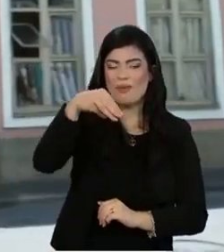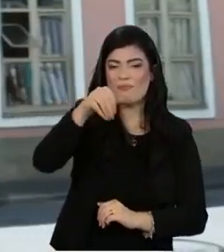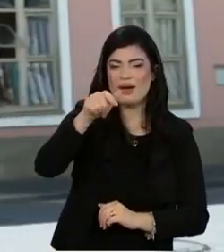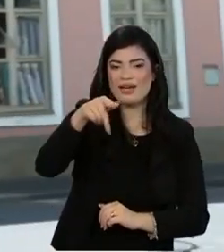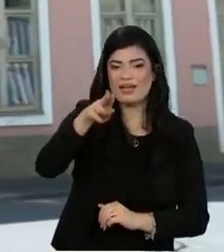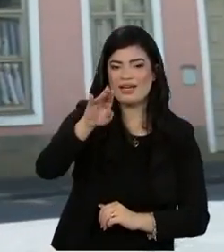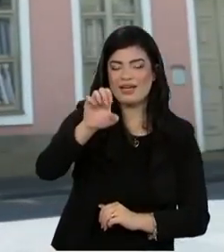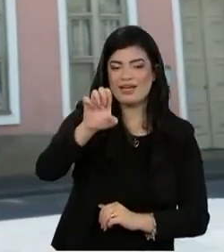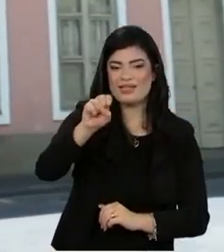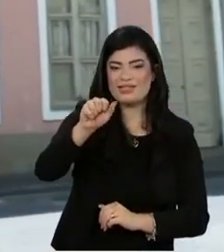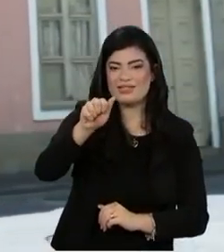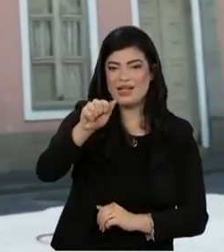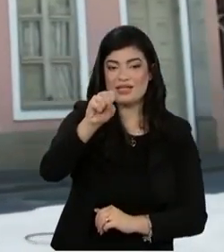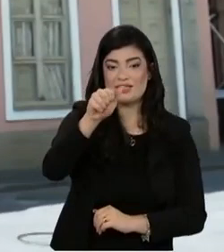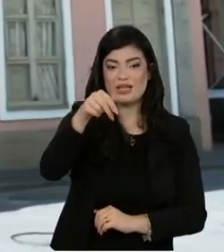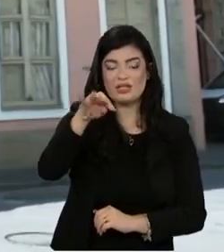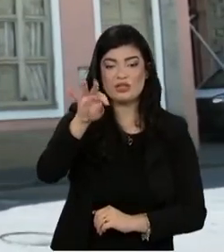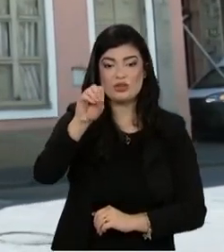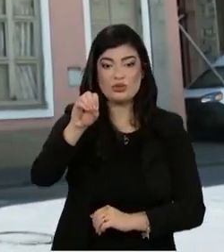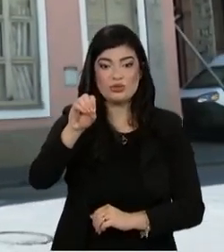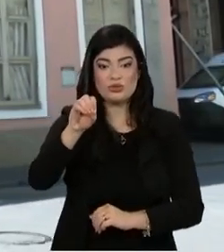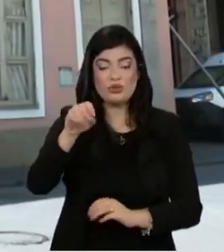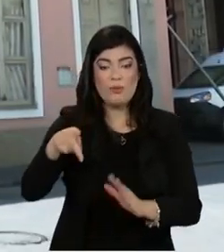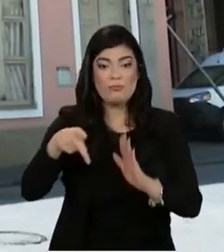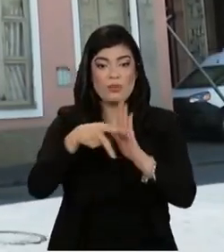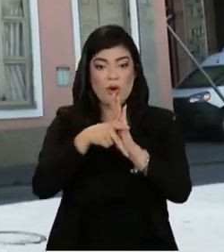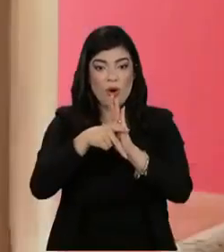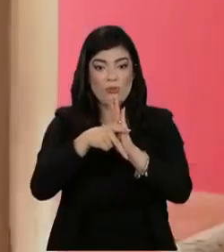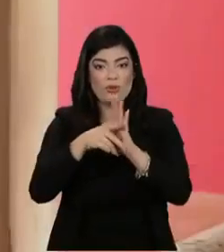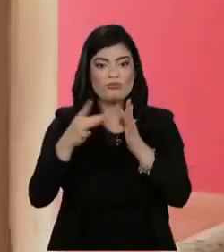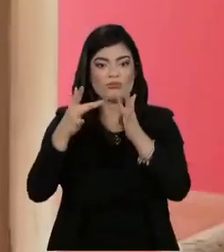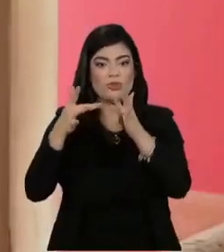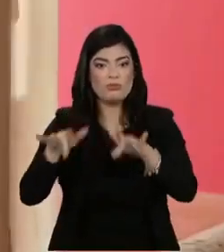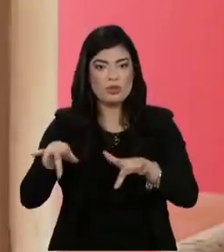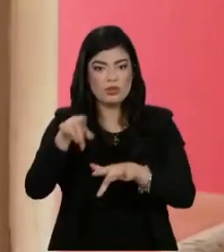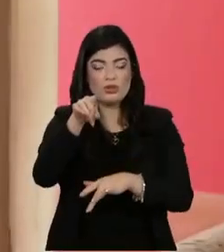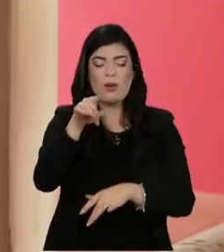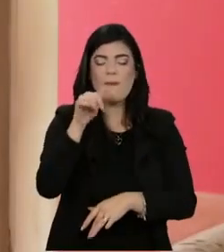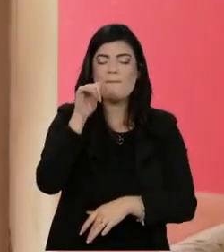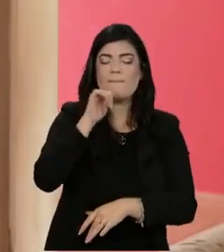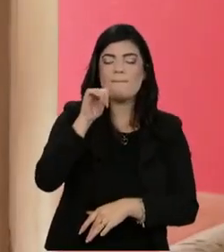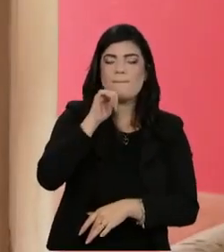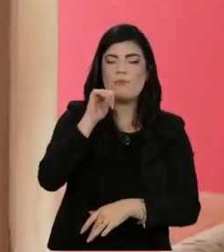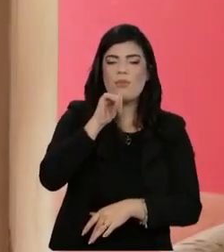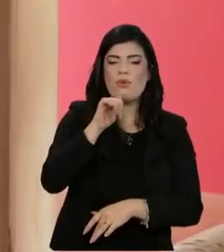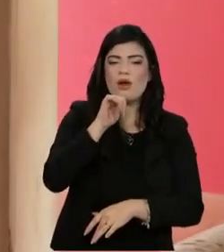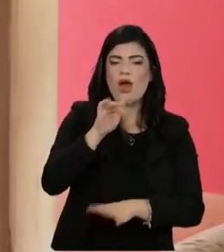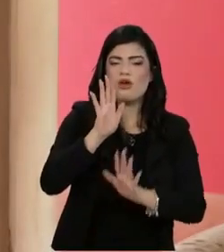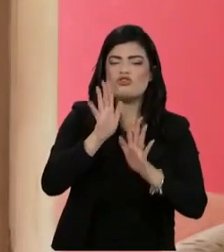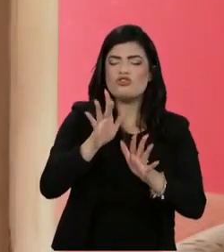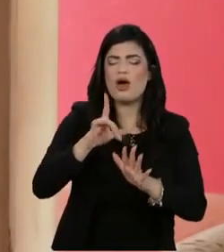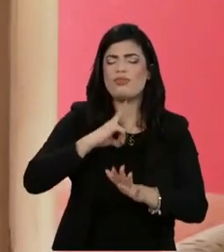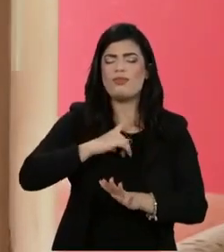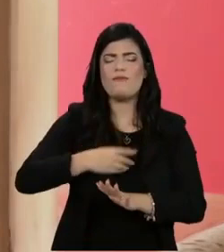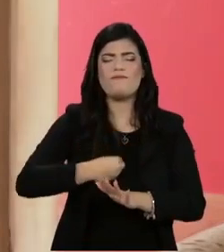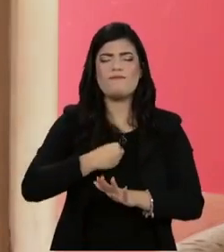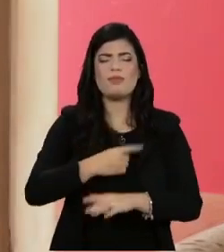após o término do relacionamento com Dom Pedro I. O Solar da Marquesa existe desde